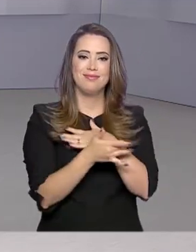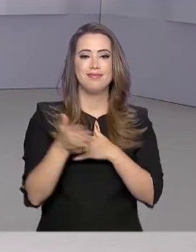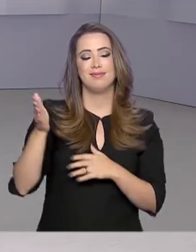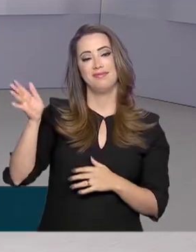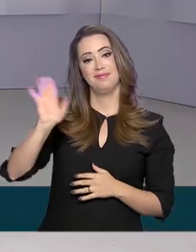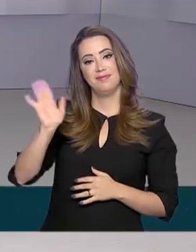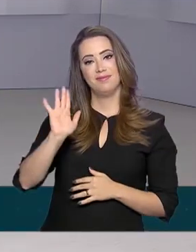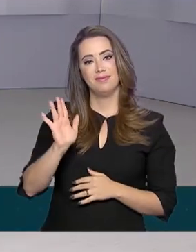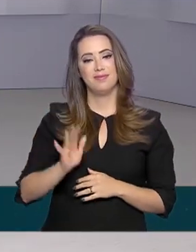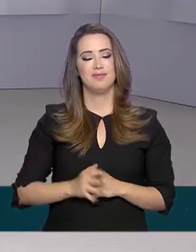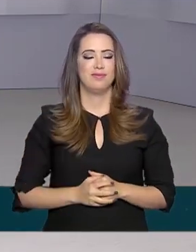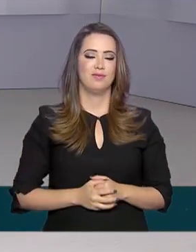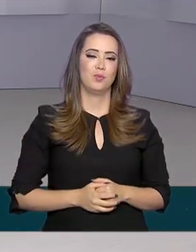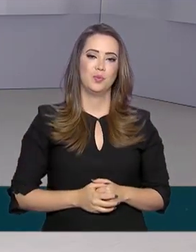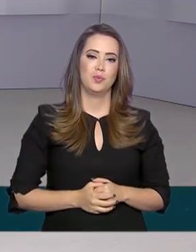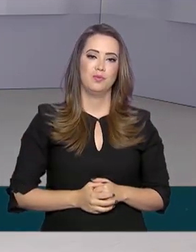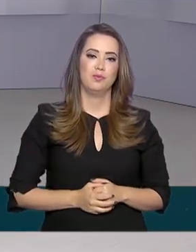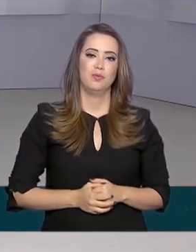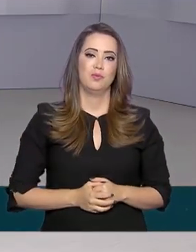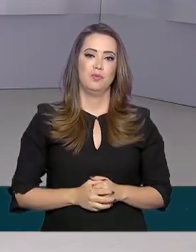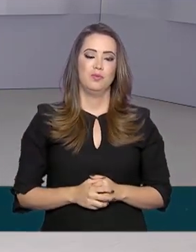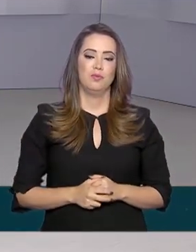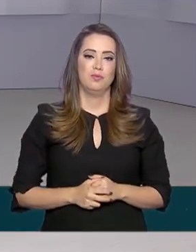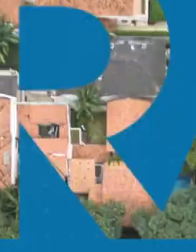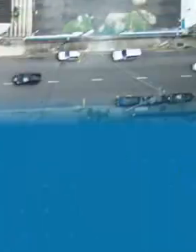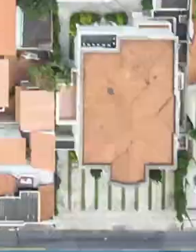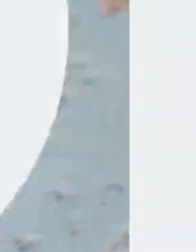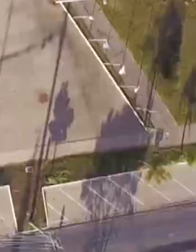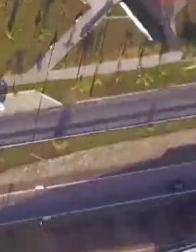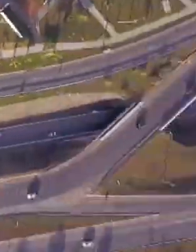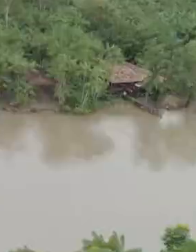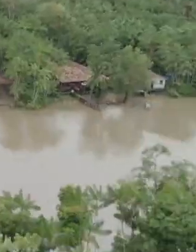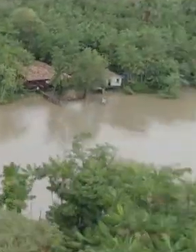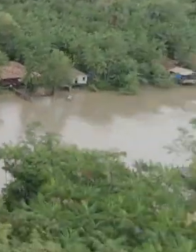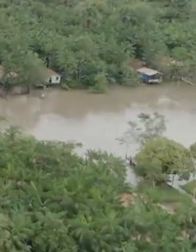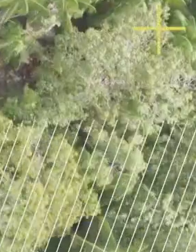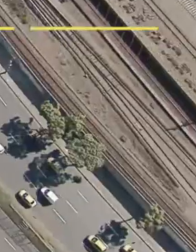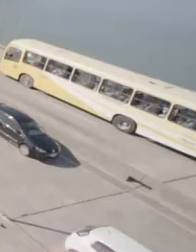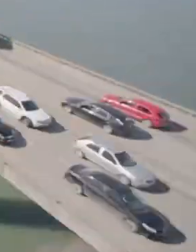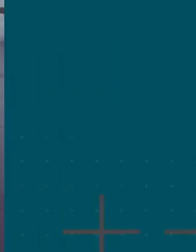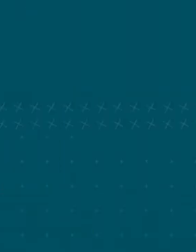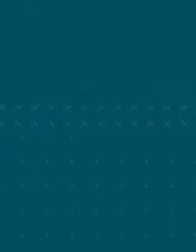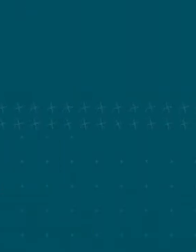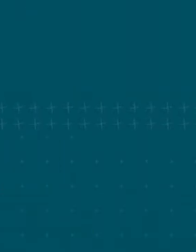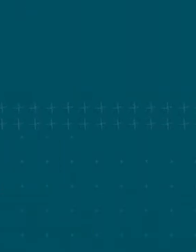sociais. Nos vemos na próxima edição. Até lá! Transcrição